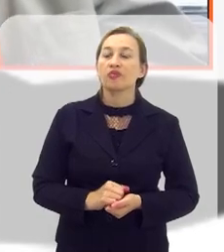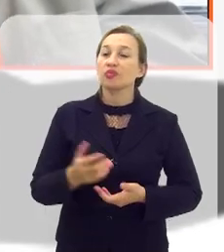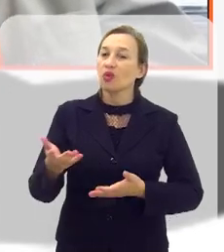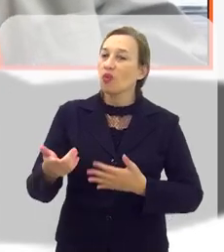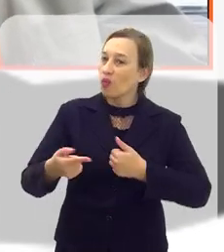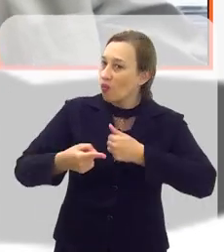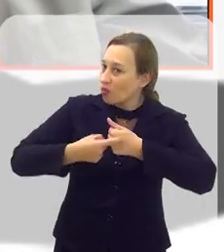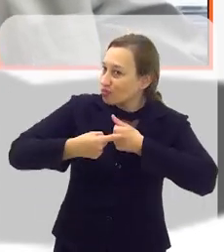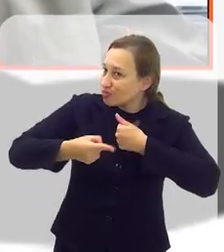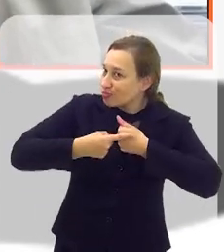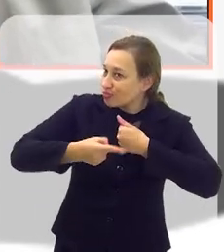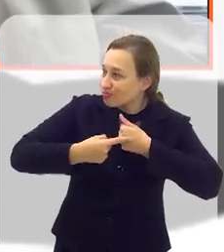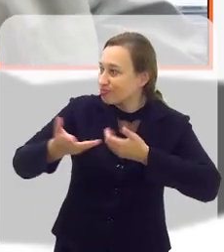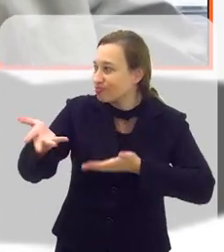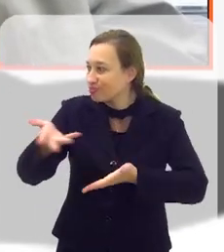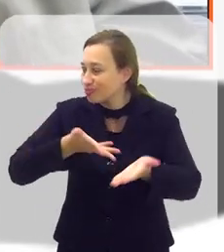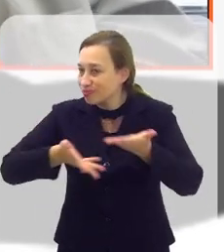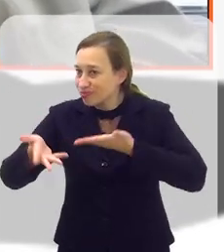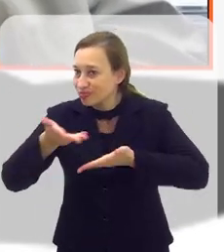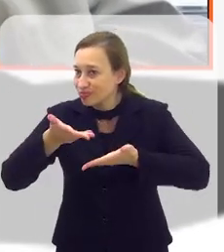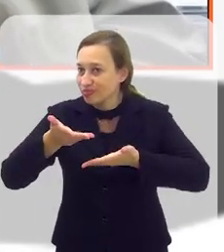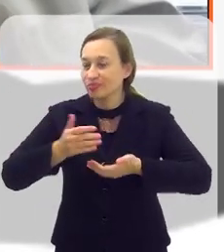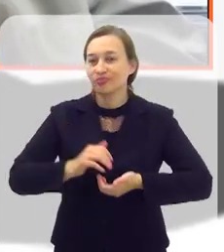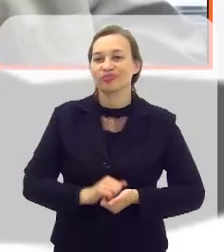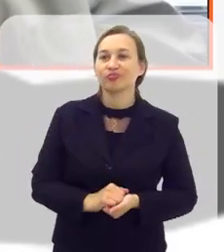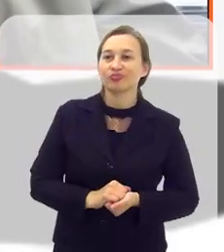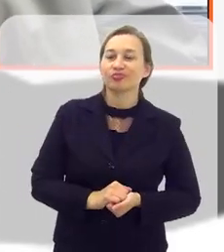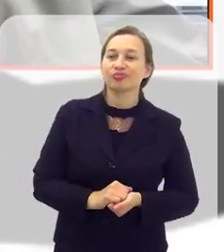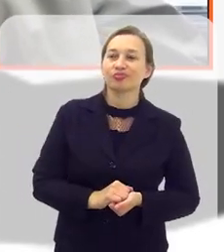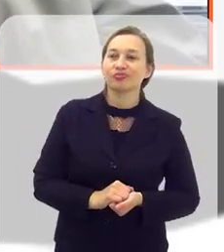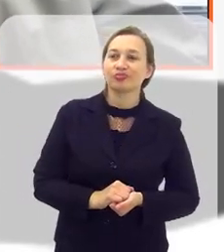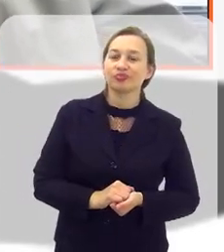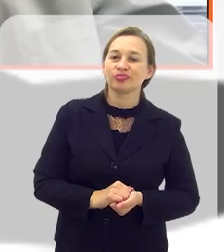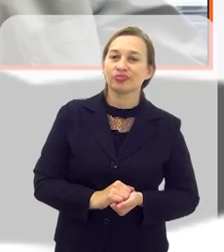Está ótimo. Compartilhe comigo, dê sugestões.